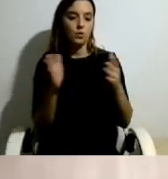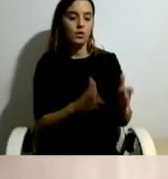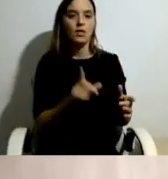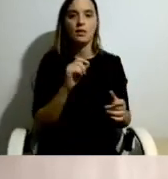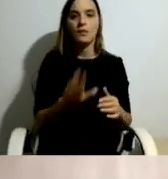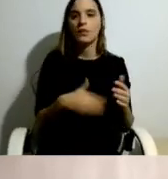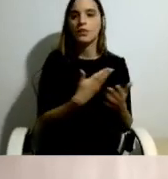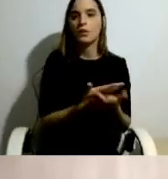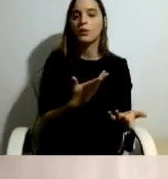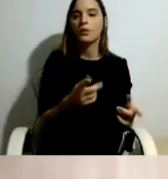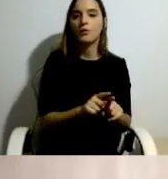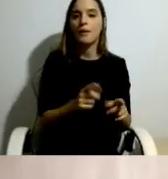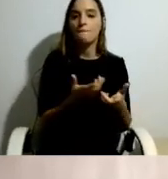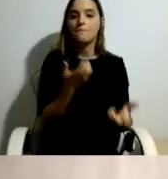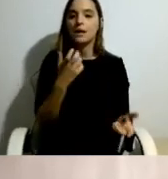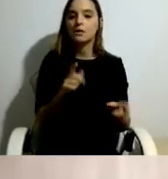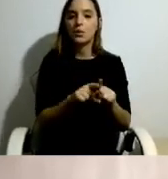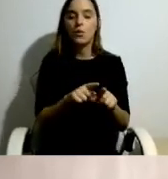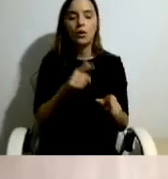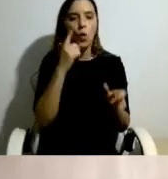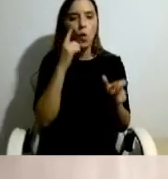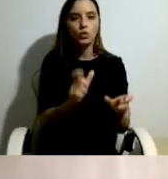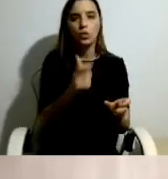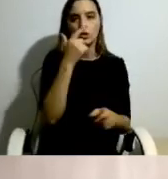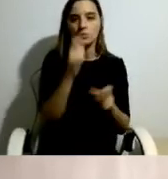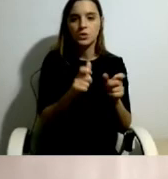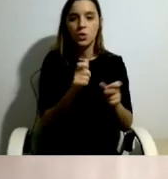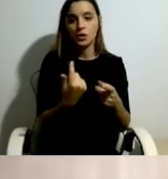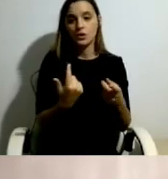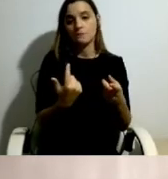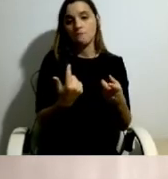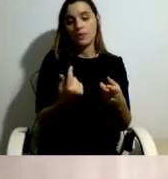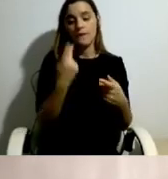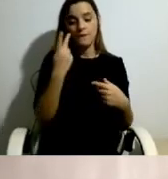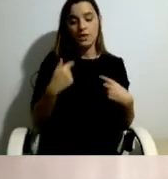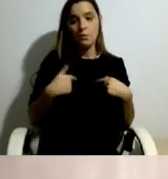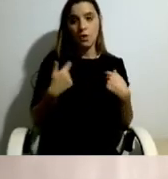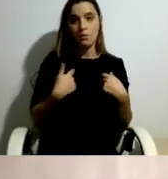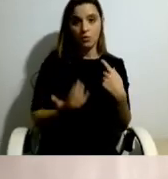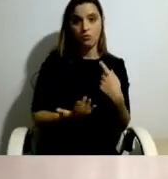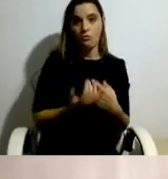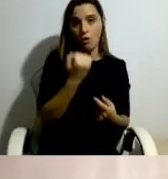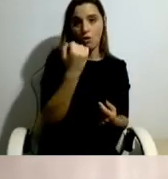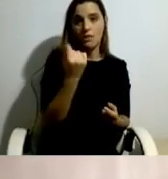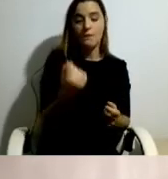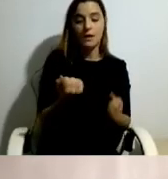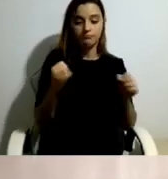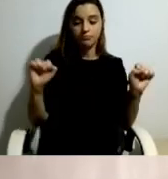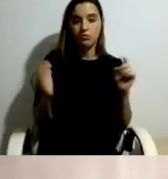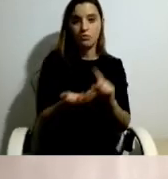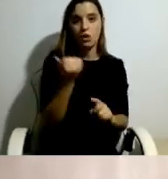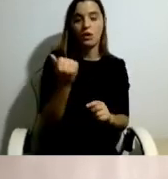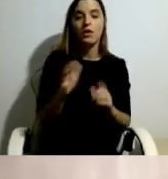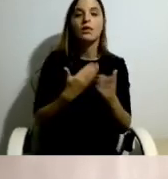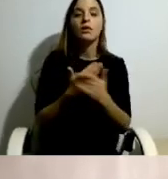os impactos do controle das participantes sobre as suas próprias vidas e a sua autonomização e fomentou esta imaginação do